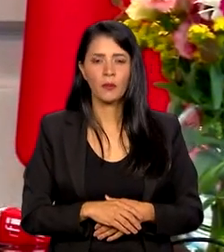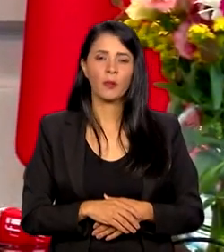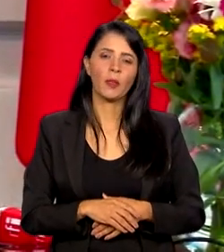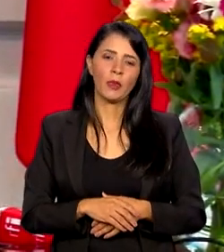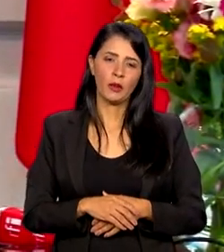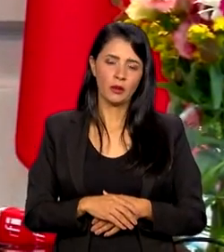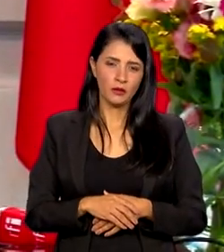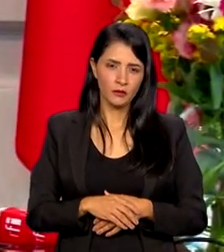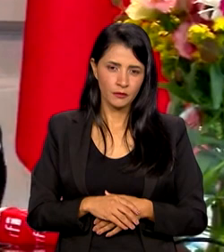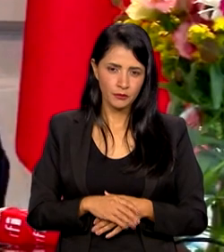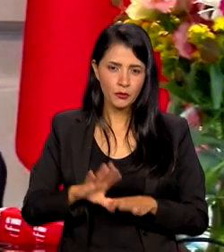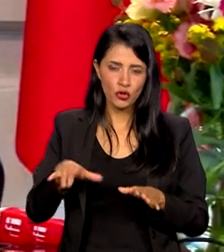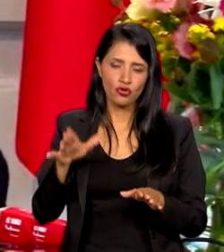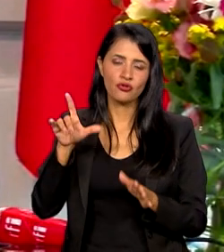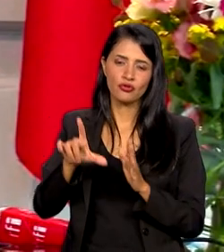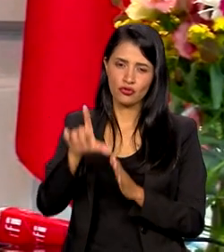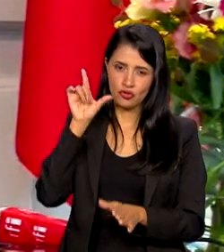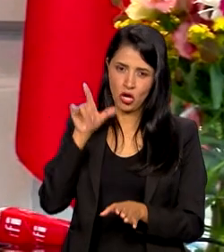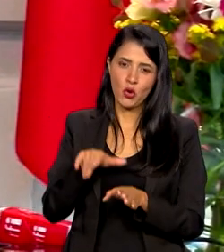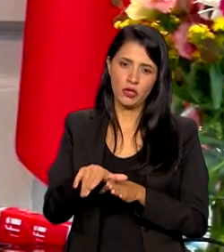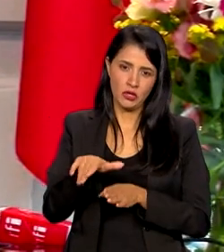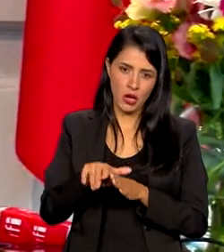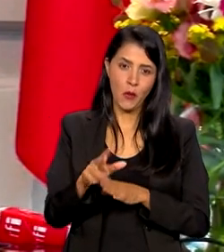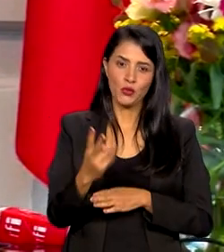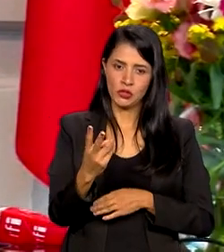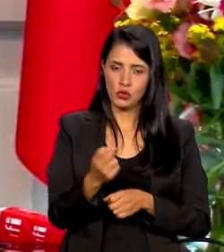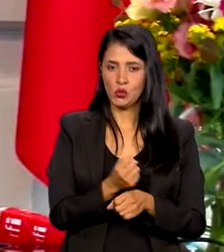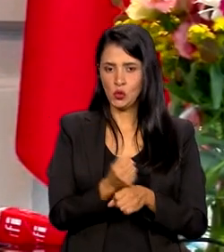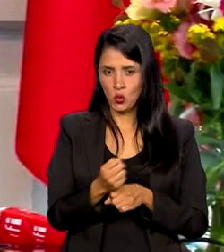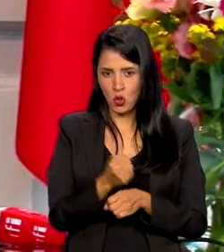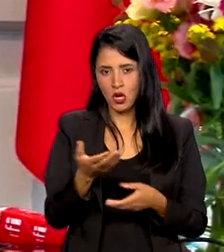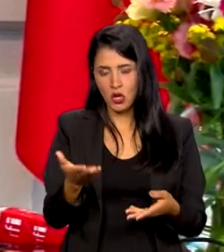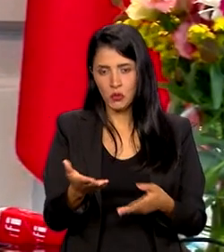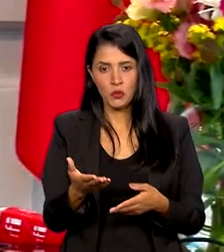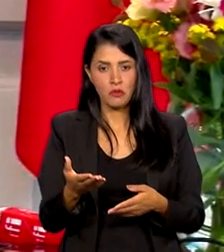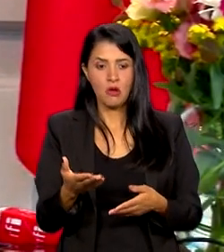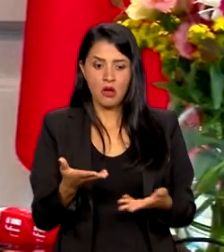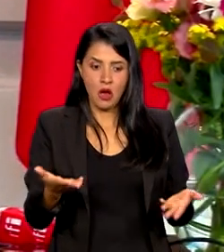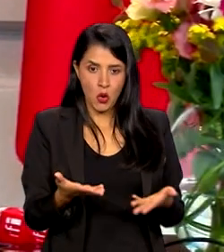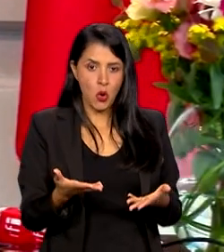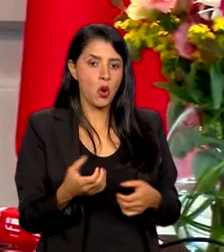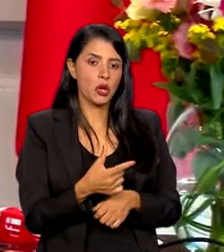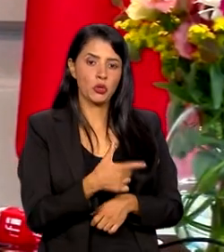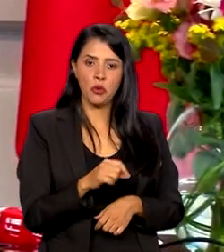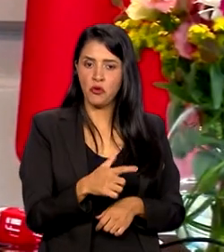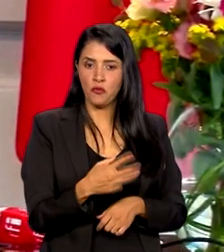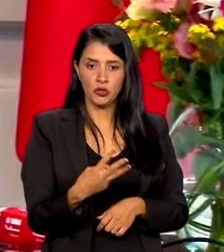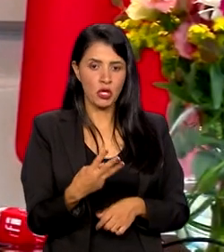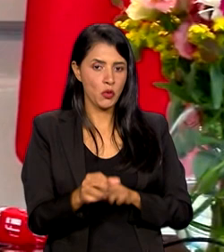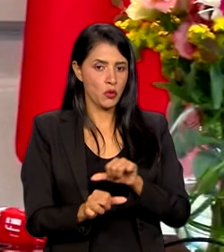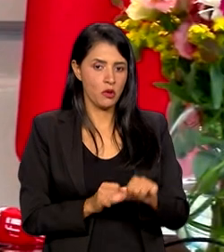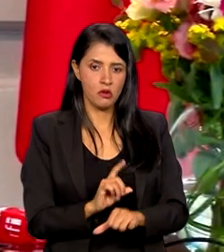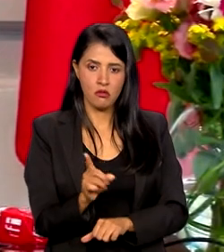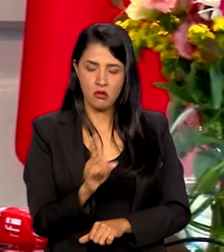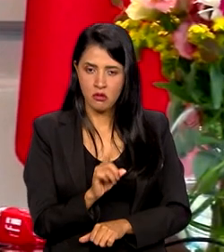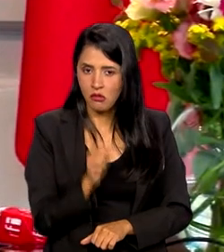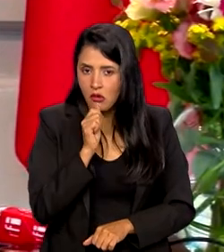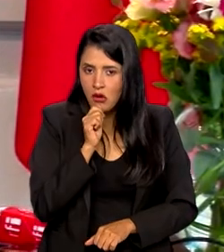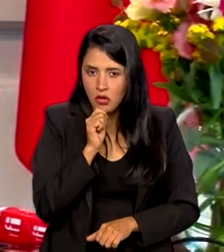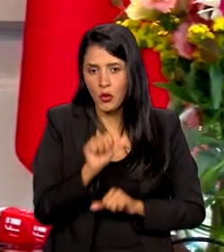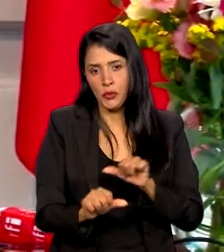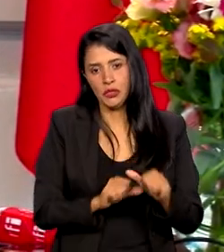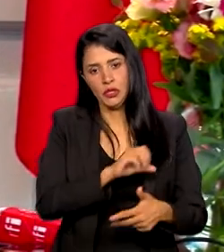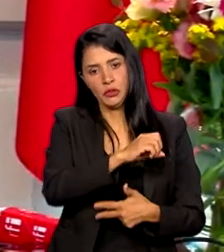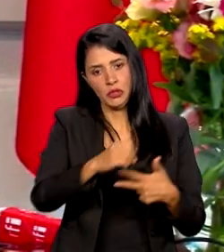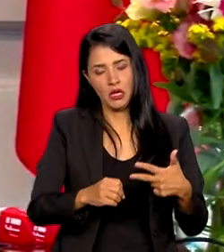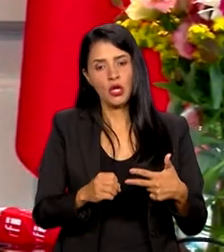nós ainda estamos no segundo ano de implementação, e esse ano ainda não havia mudança, não é nem só no final do terceiro ano